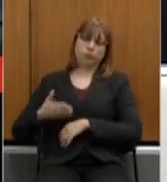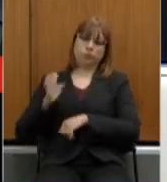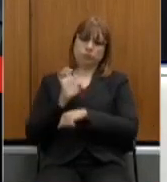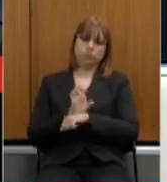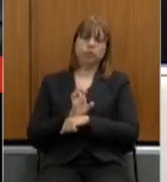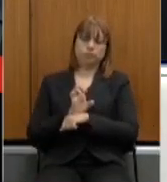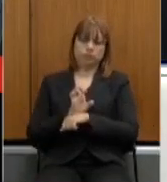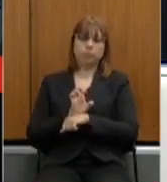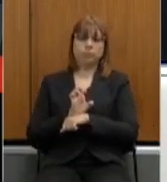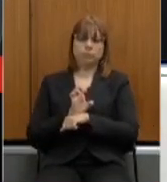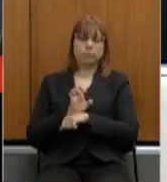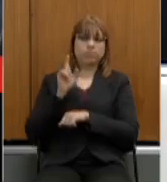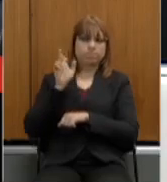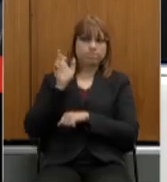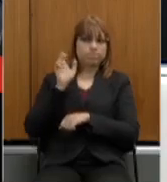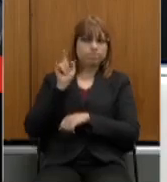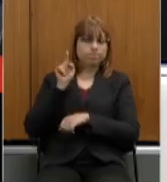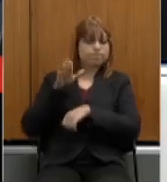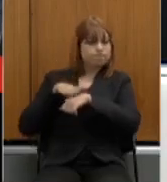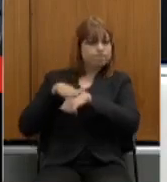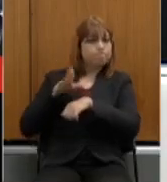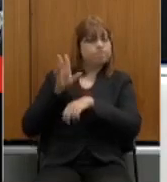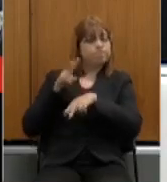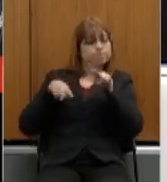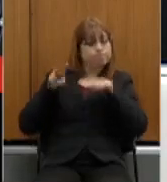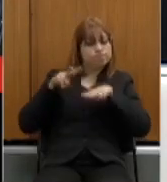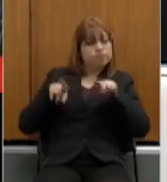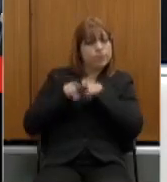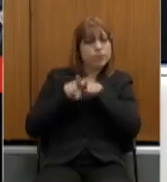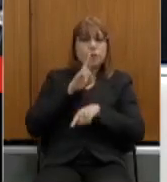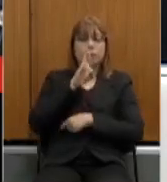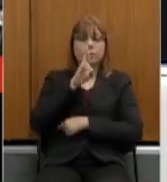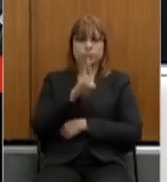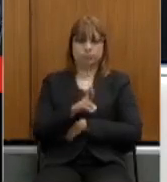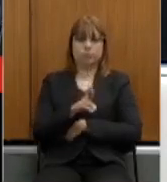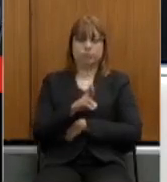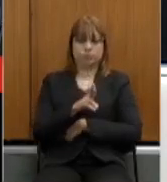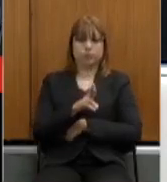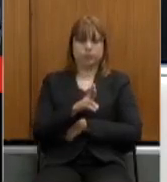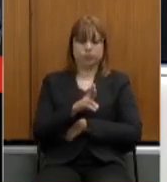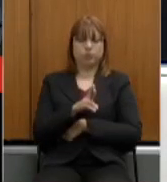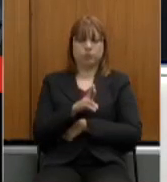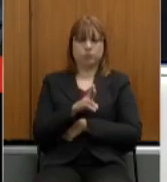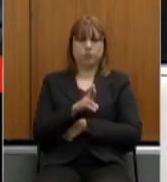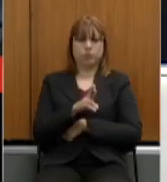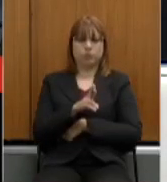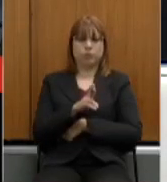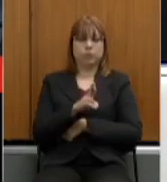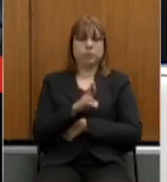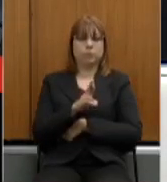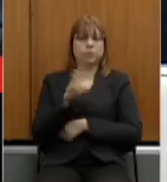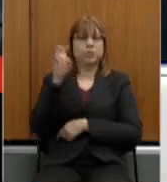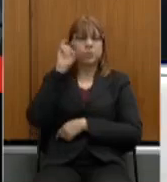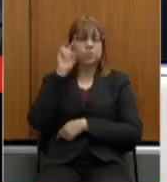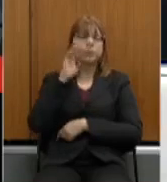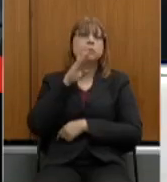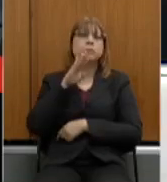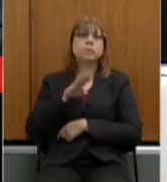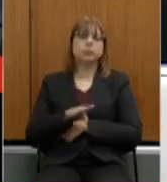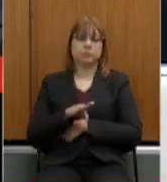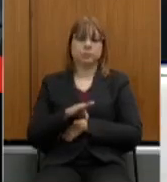possa analisar e também nos responder através da presença aqui na quinta-feira da tarde